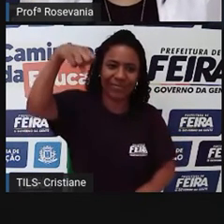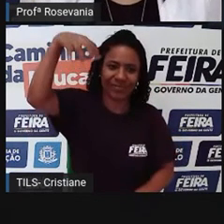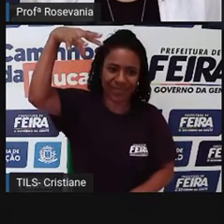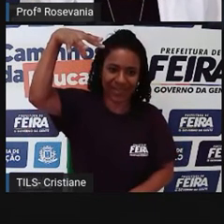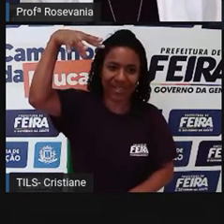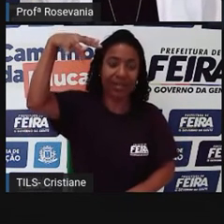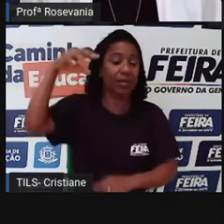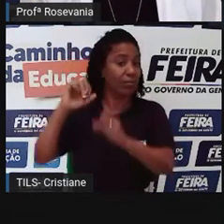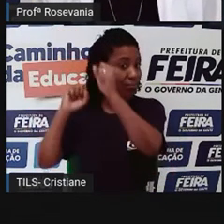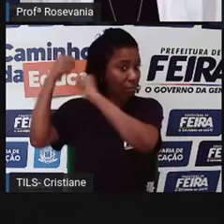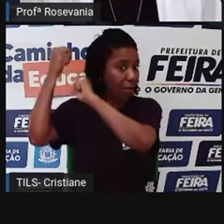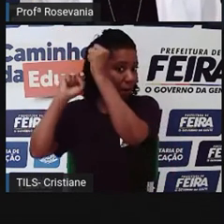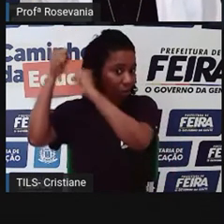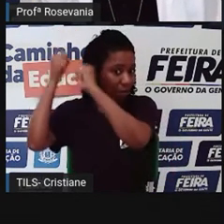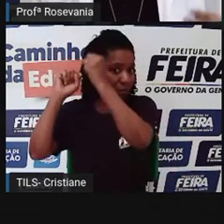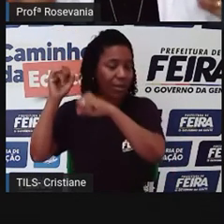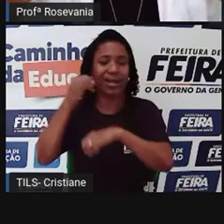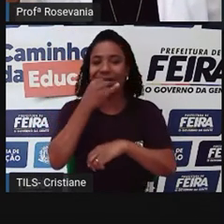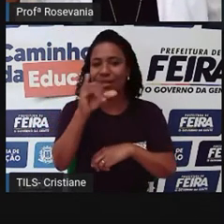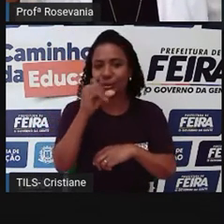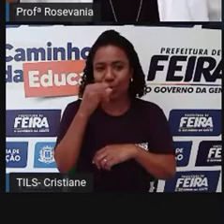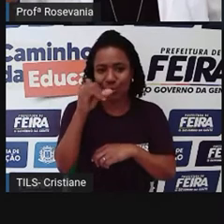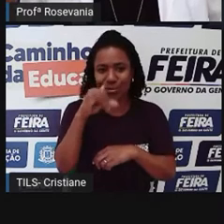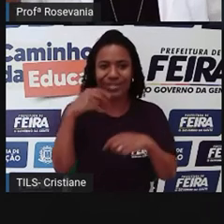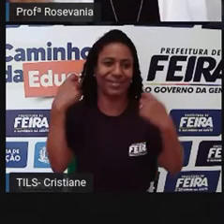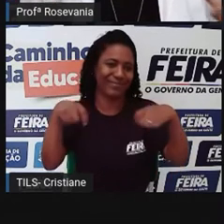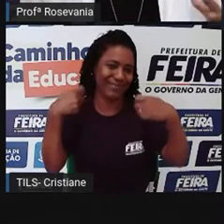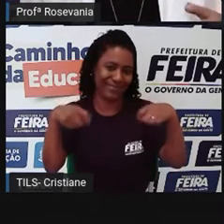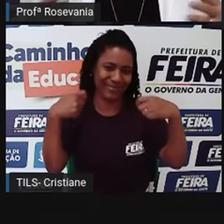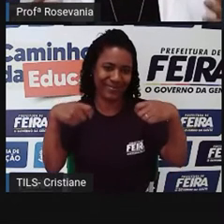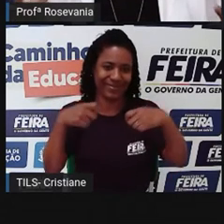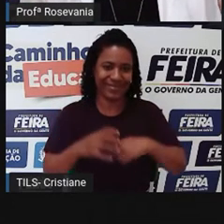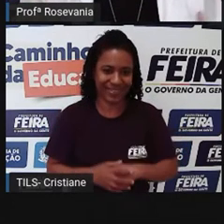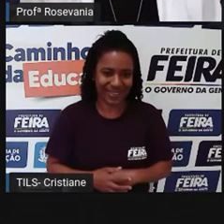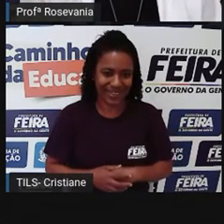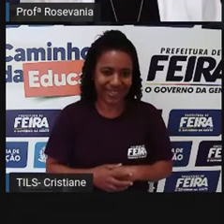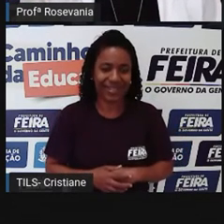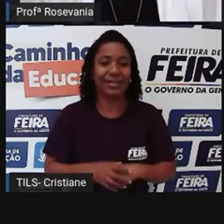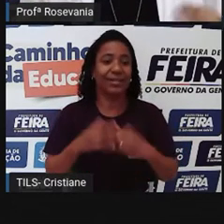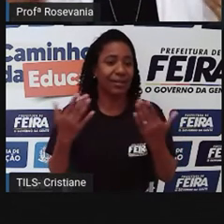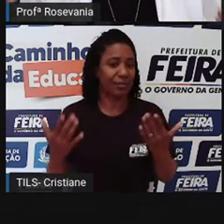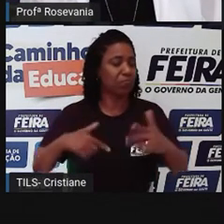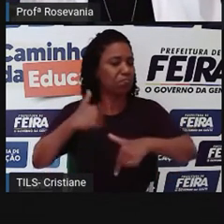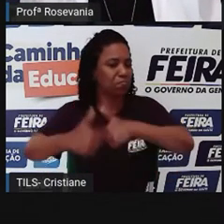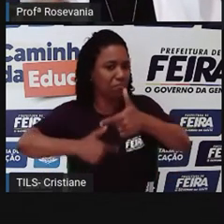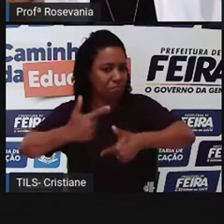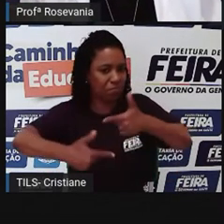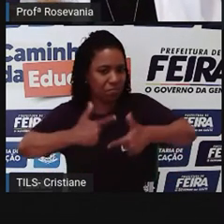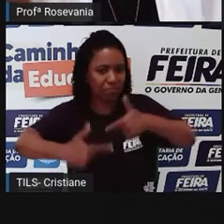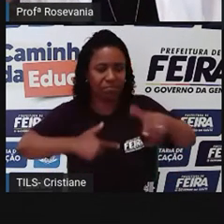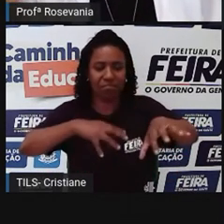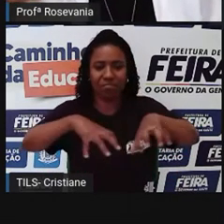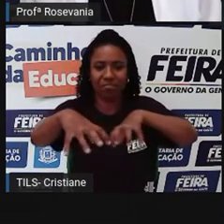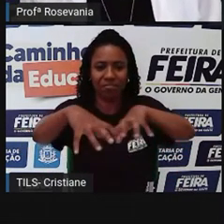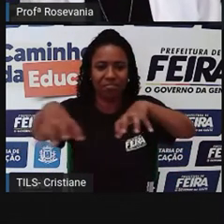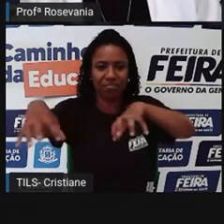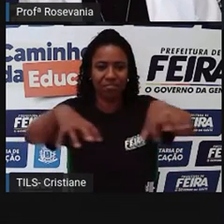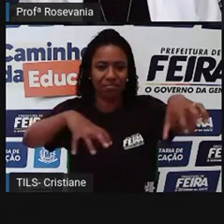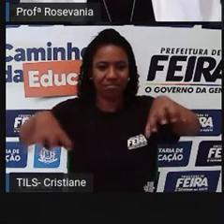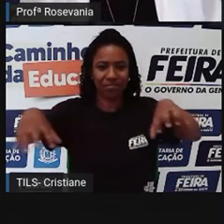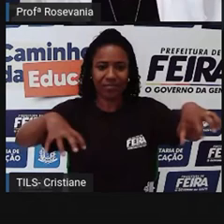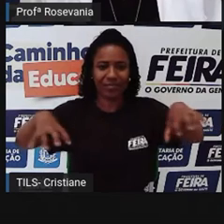aguentassem ali a carga que tinham. são, o setor de serviços é que mantém todos os outros